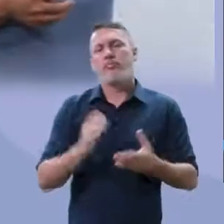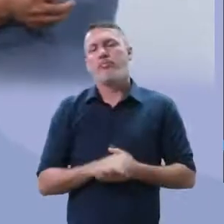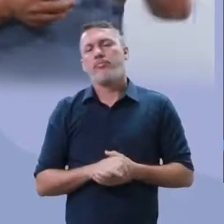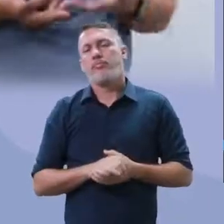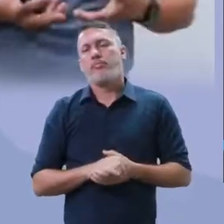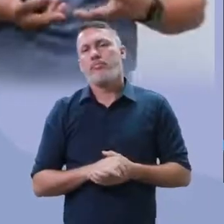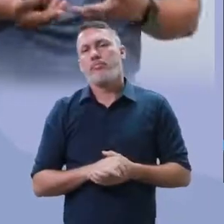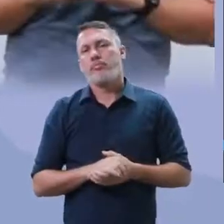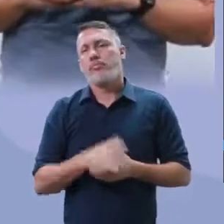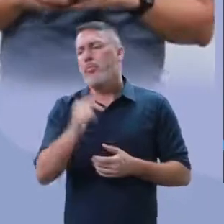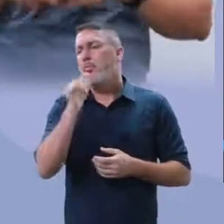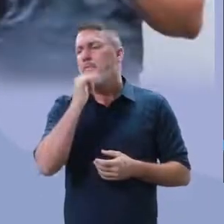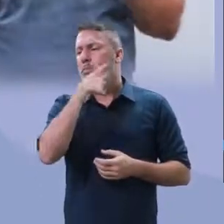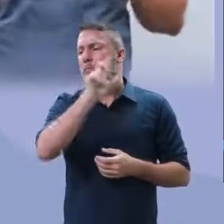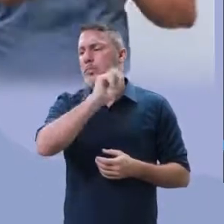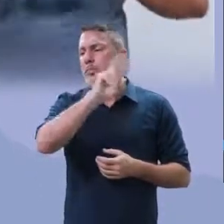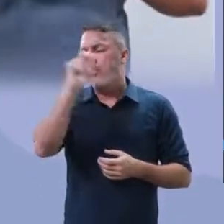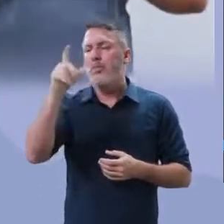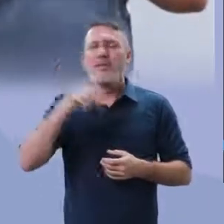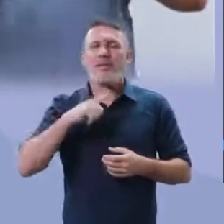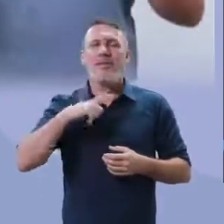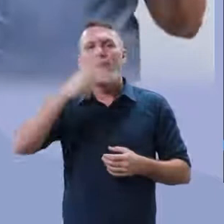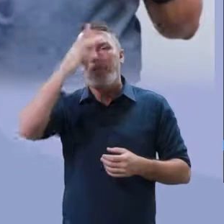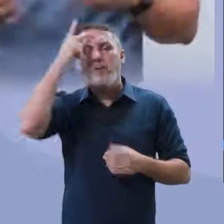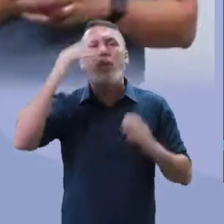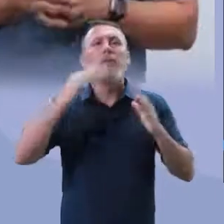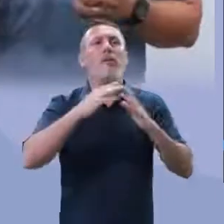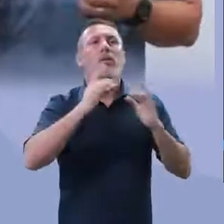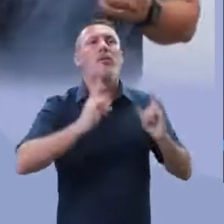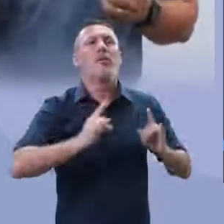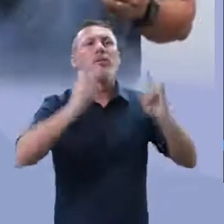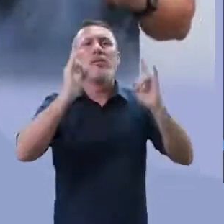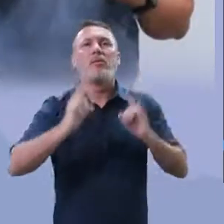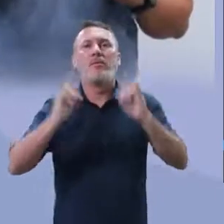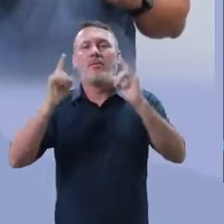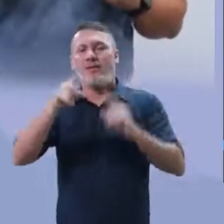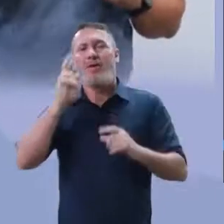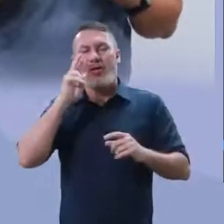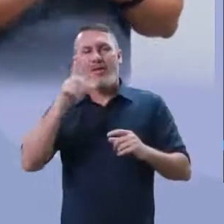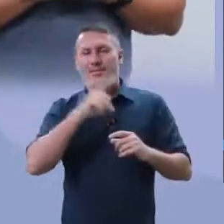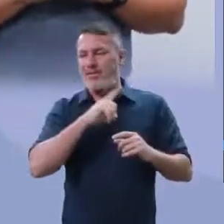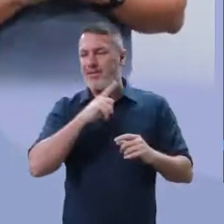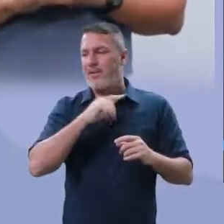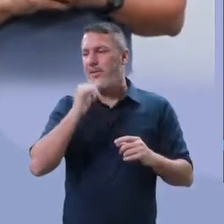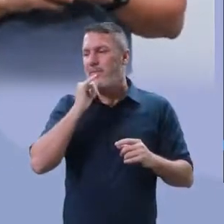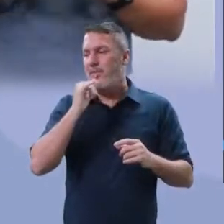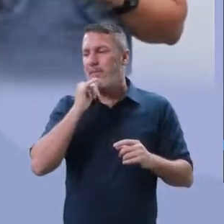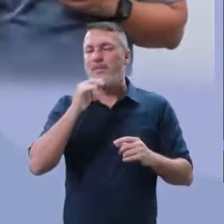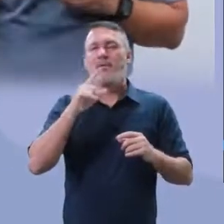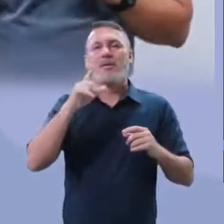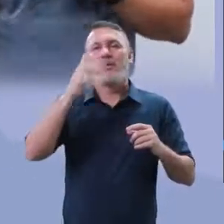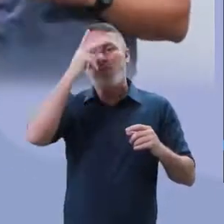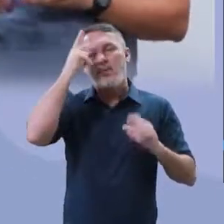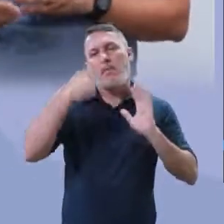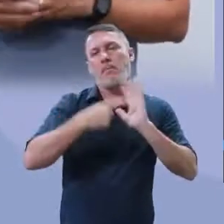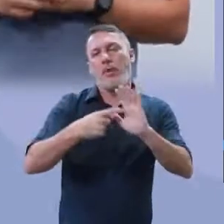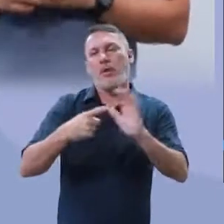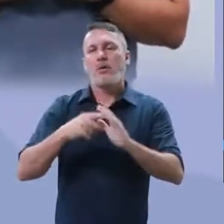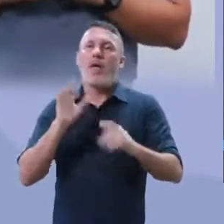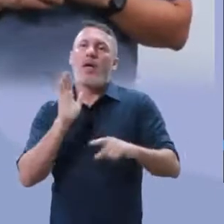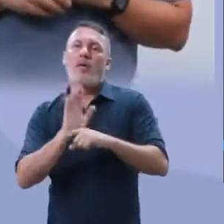quantos prédios, quantas pessoas que moravam em algumas residências colocaram lá cartinhas falando, olha, se vocês,